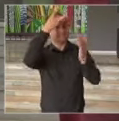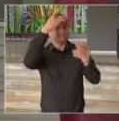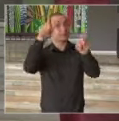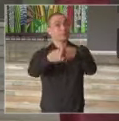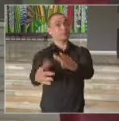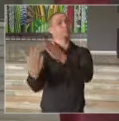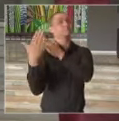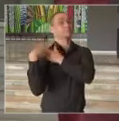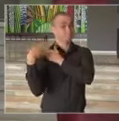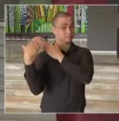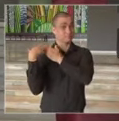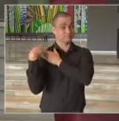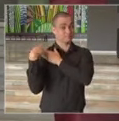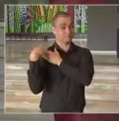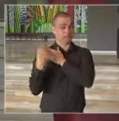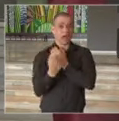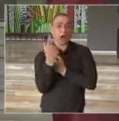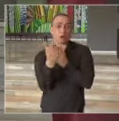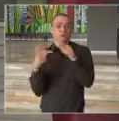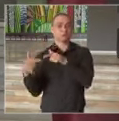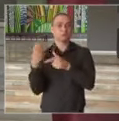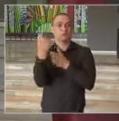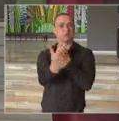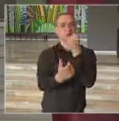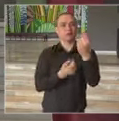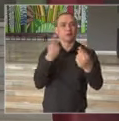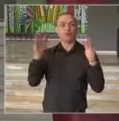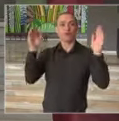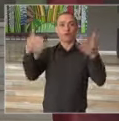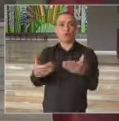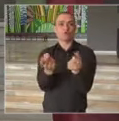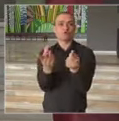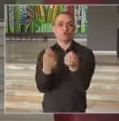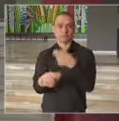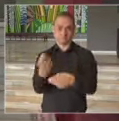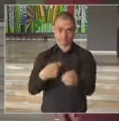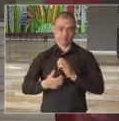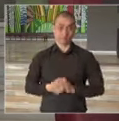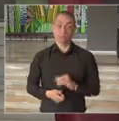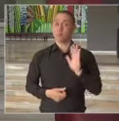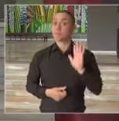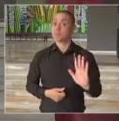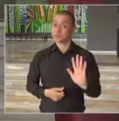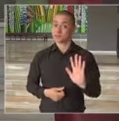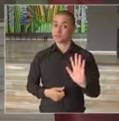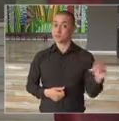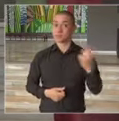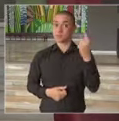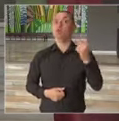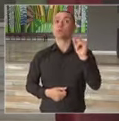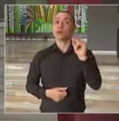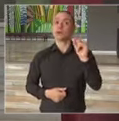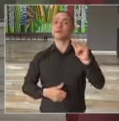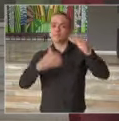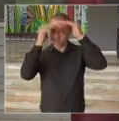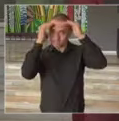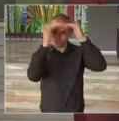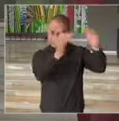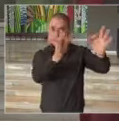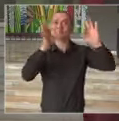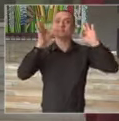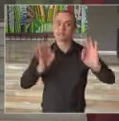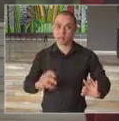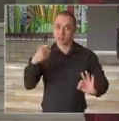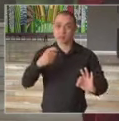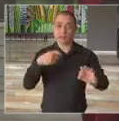para alguns serviços e comércio. Mas, para isso, deverão seguir, repito rigorosamente,